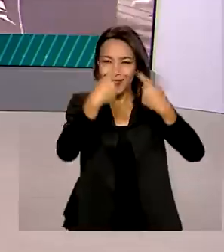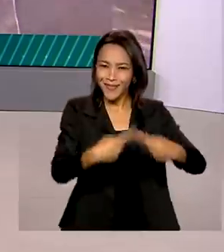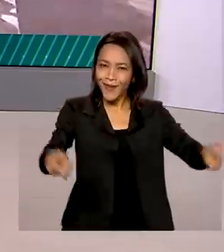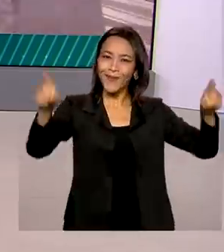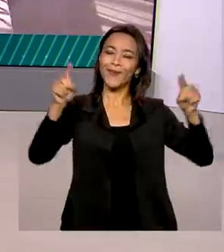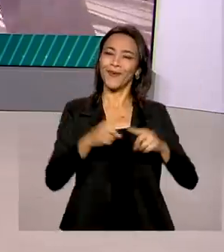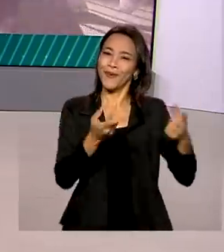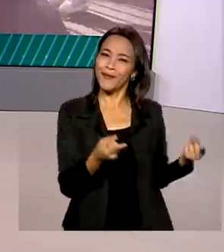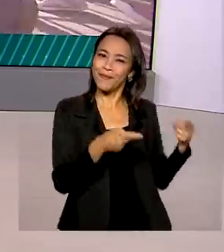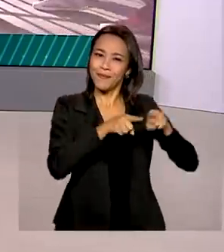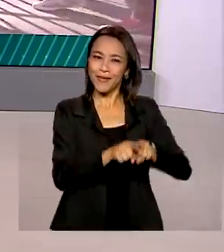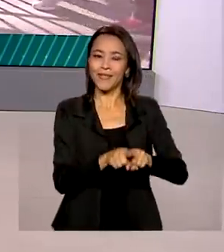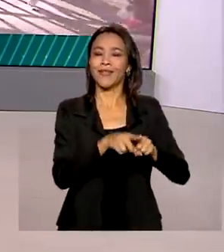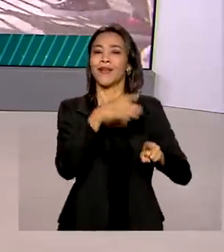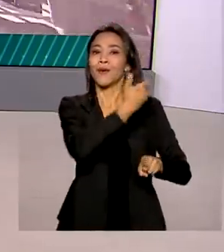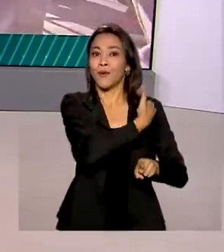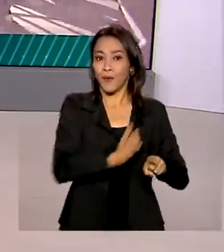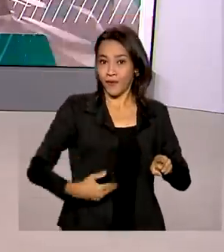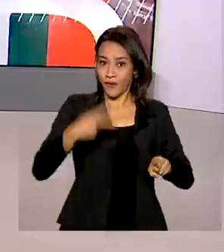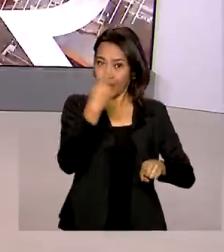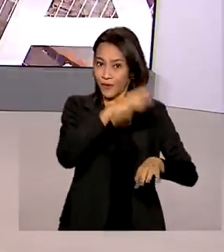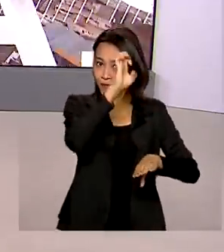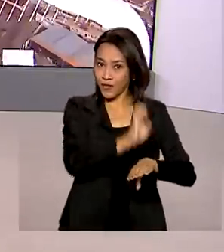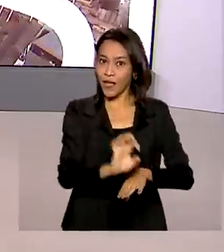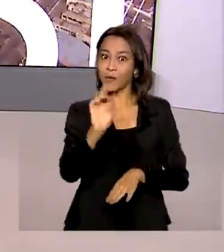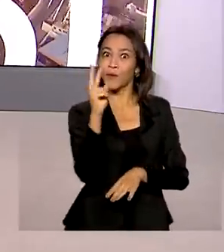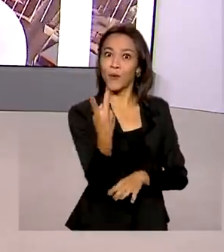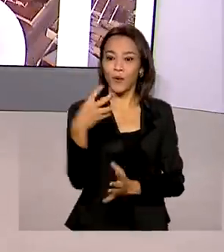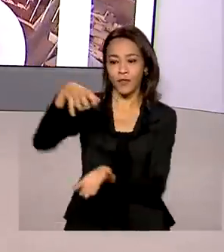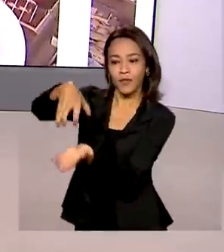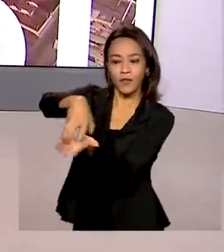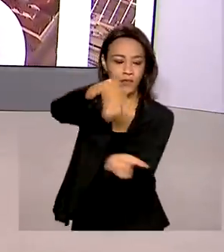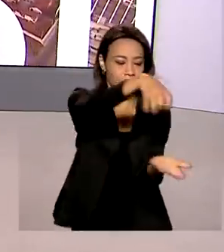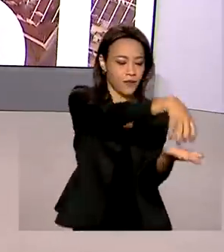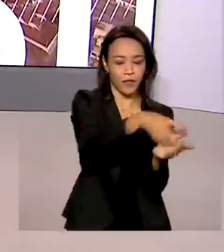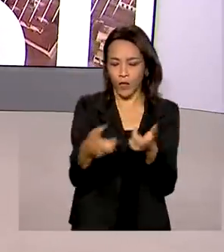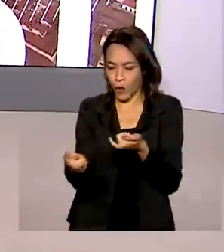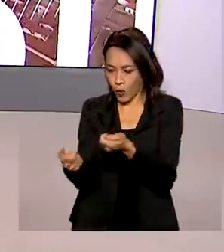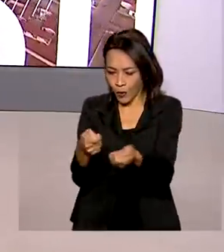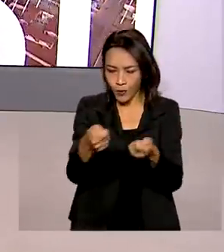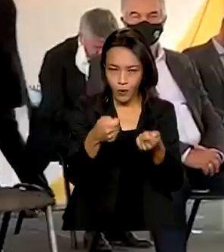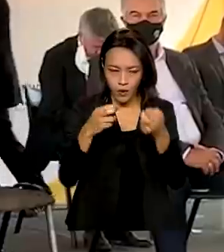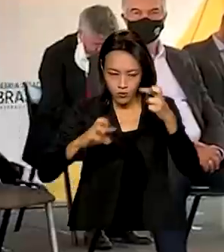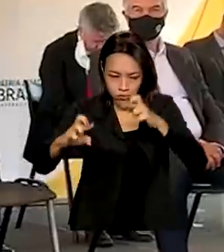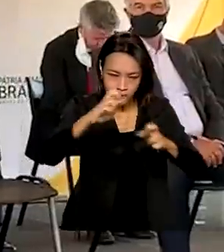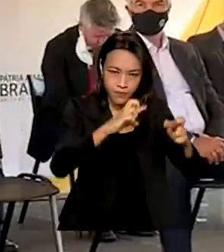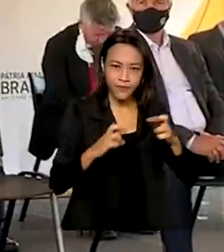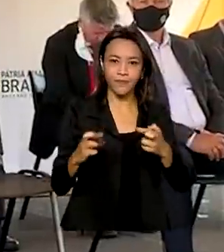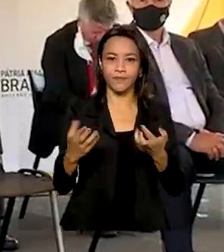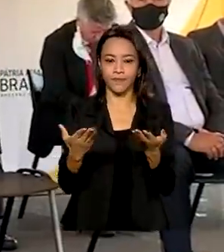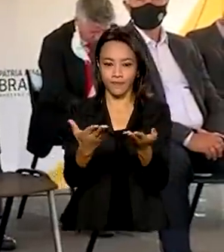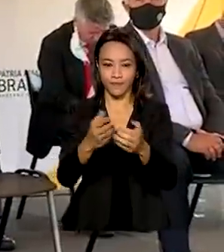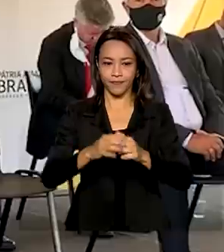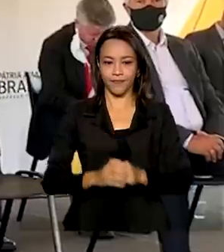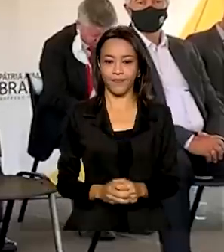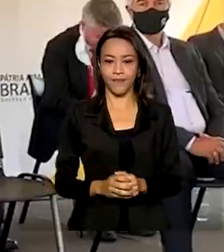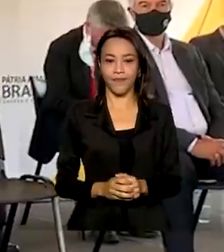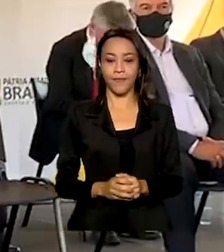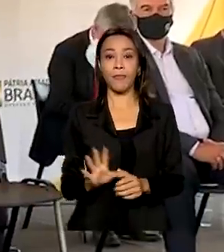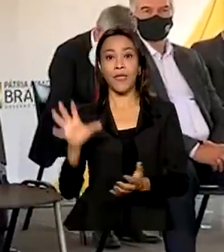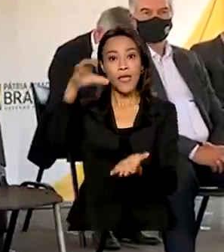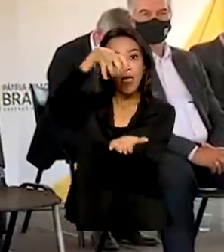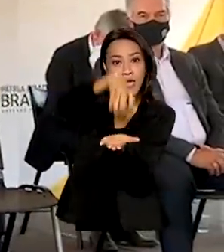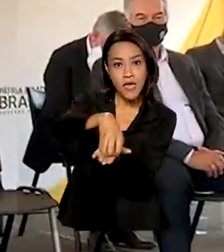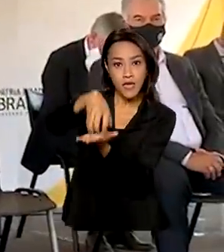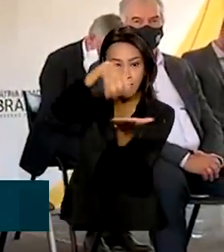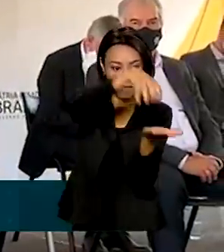numa parceria com o governo de Mato Grosso do Sul, dois centros integrados de controle e inteligência. Esses centros serão uma grande ferramenta